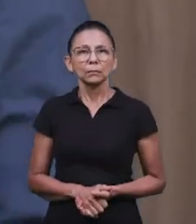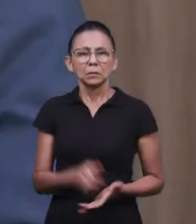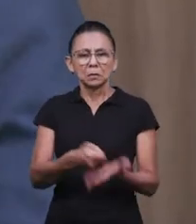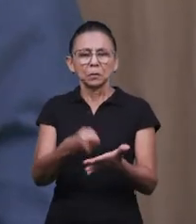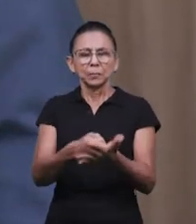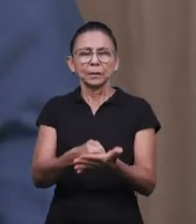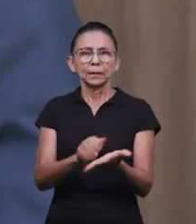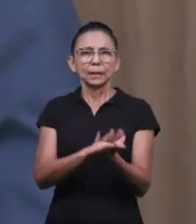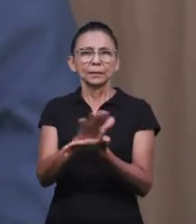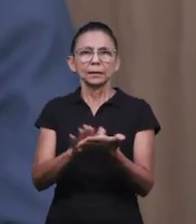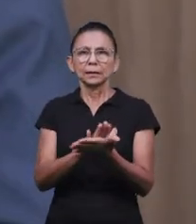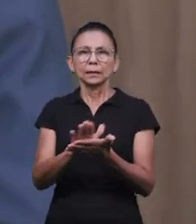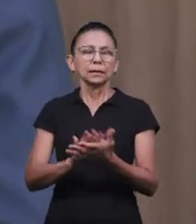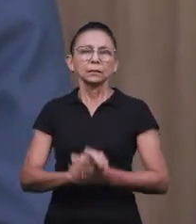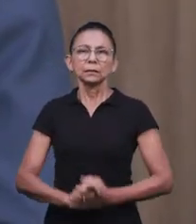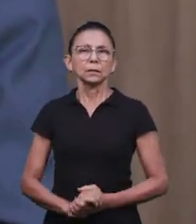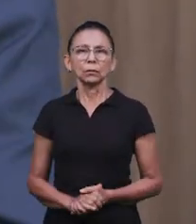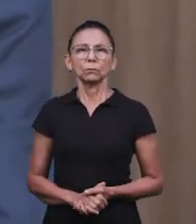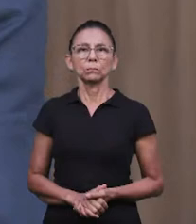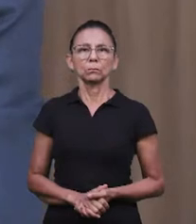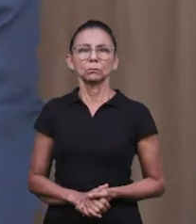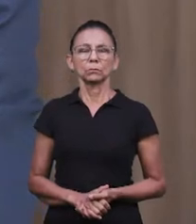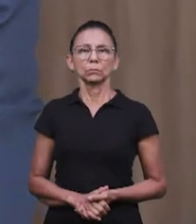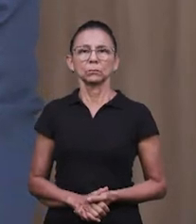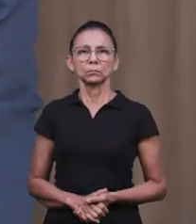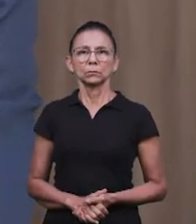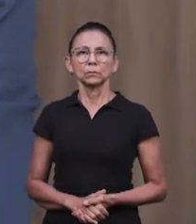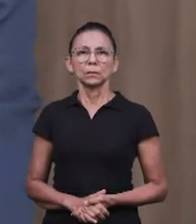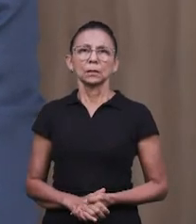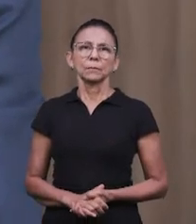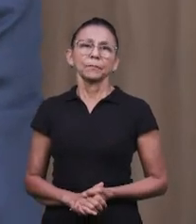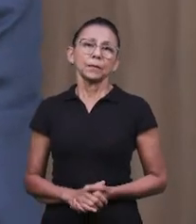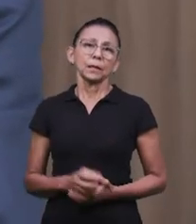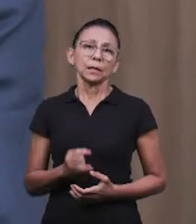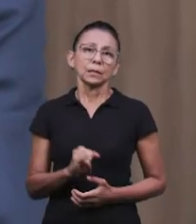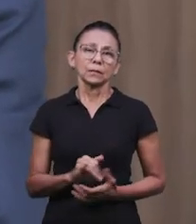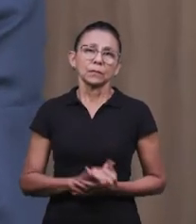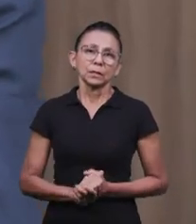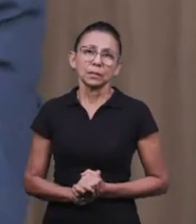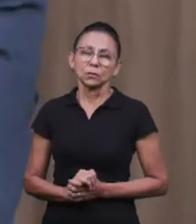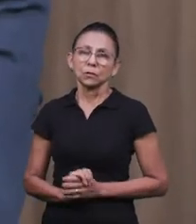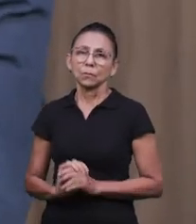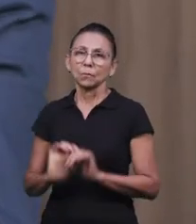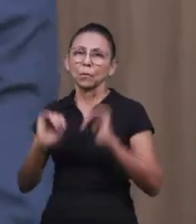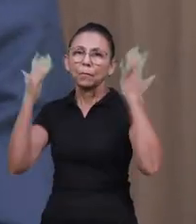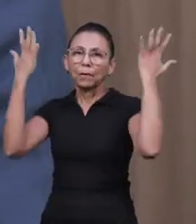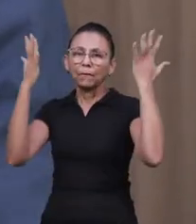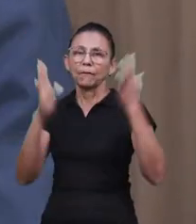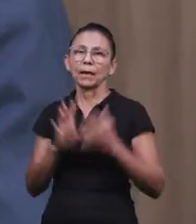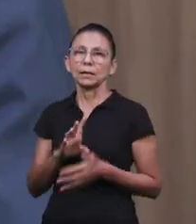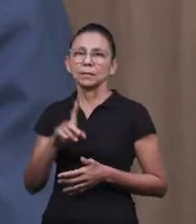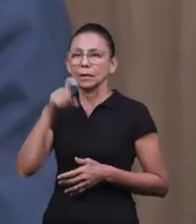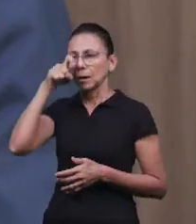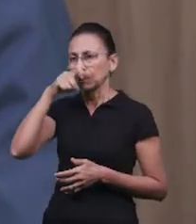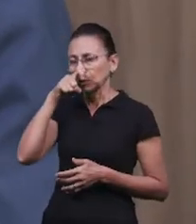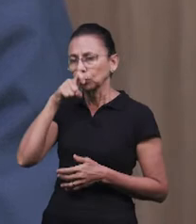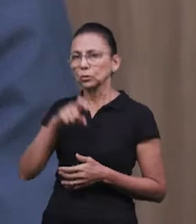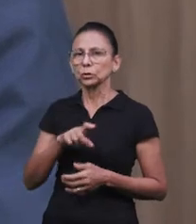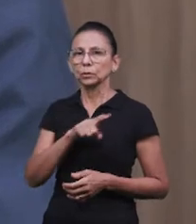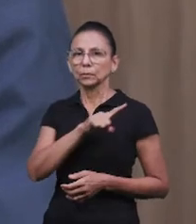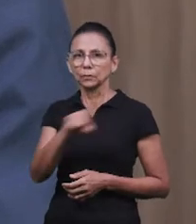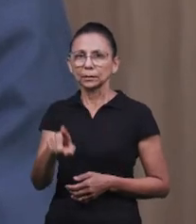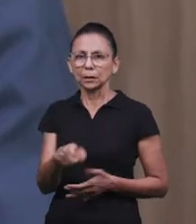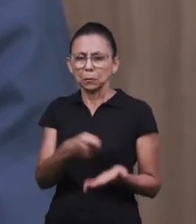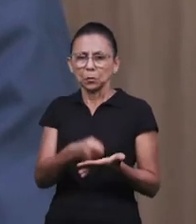numa escola, num lugar, porque você quer ser obrigado. vai ter uma festividade de Halloween e você é obrigado a participar. Não, a